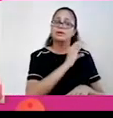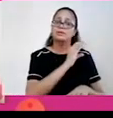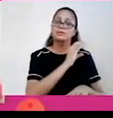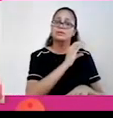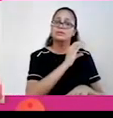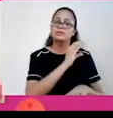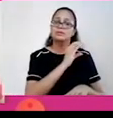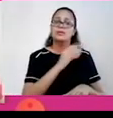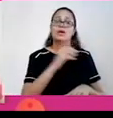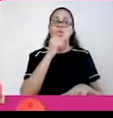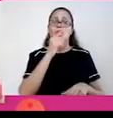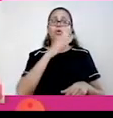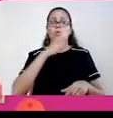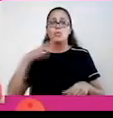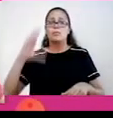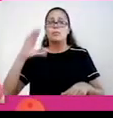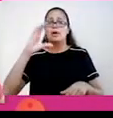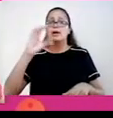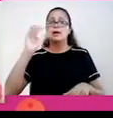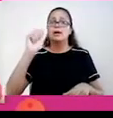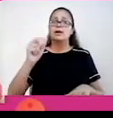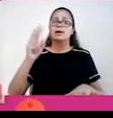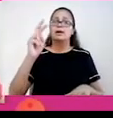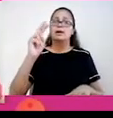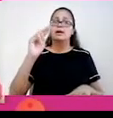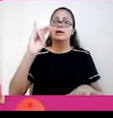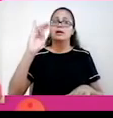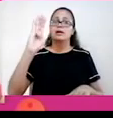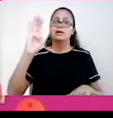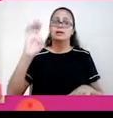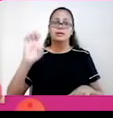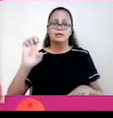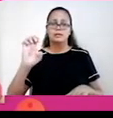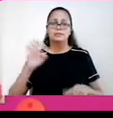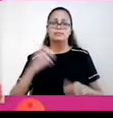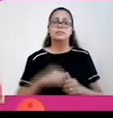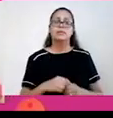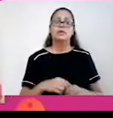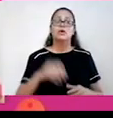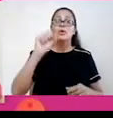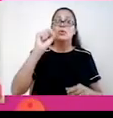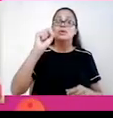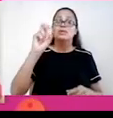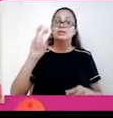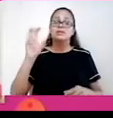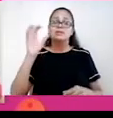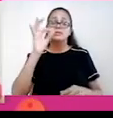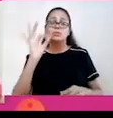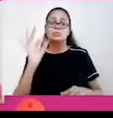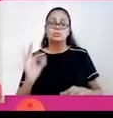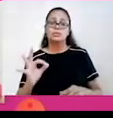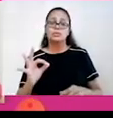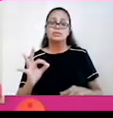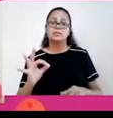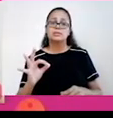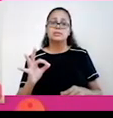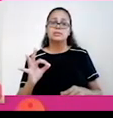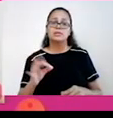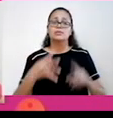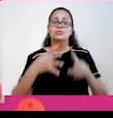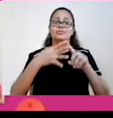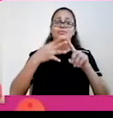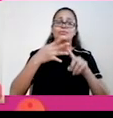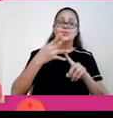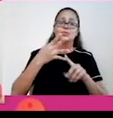Formam-se no Mar do Caribe fortes tempestades tropicais e alguns furacões. Cerca de 85% deles seguem as quatro